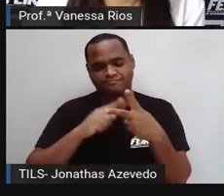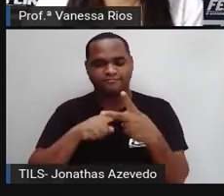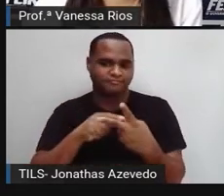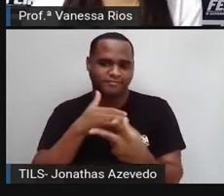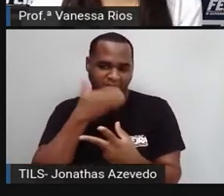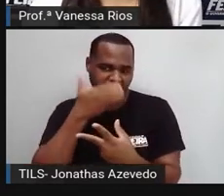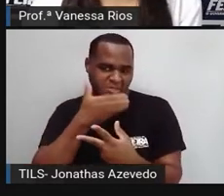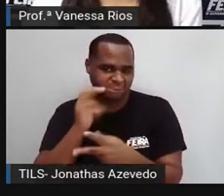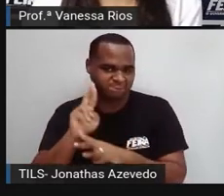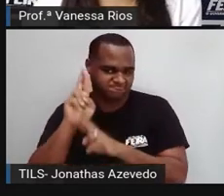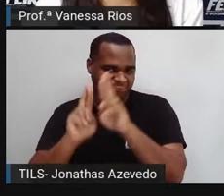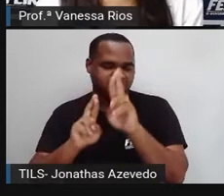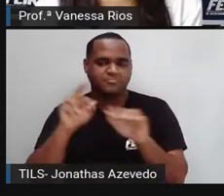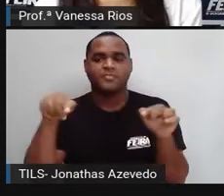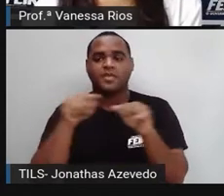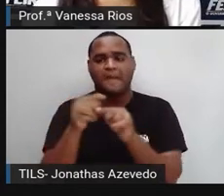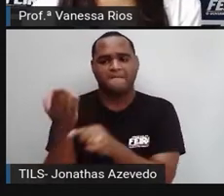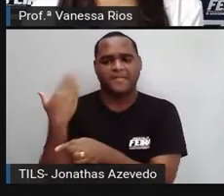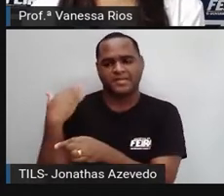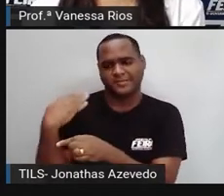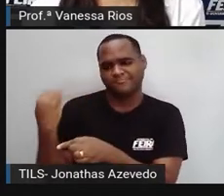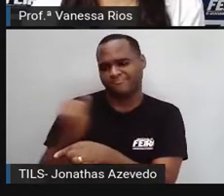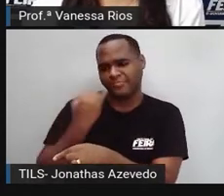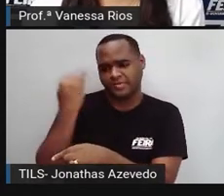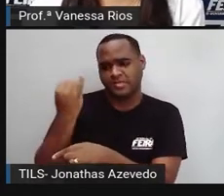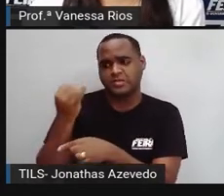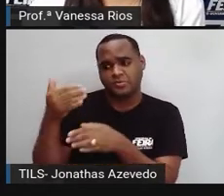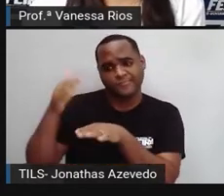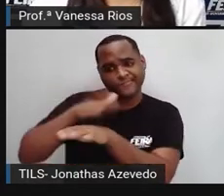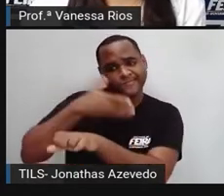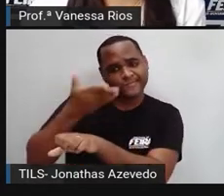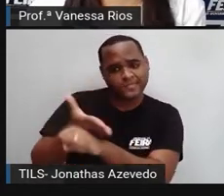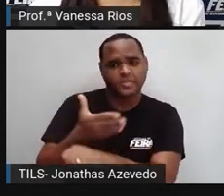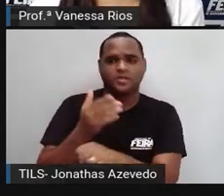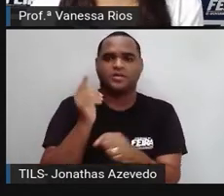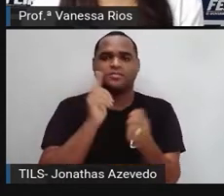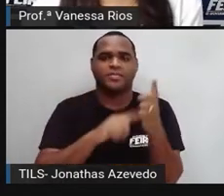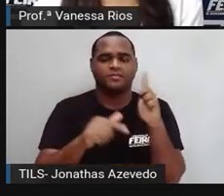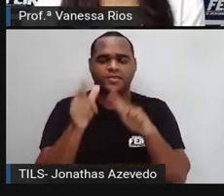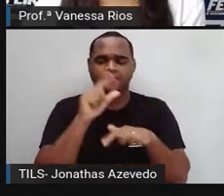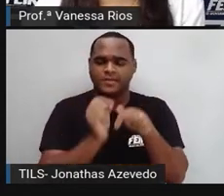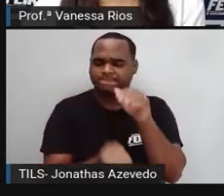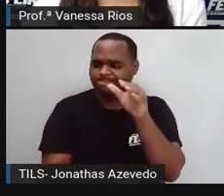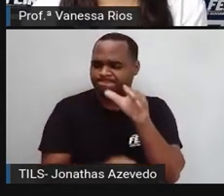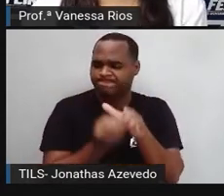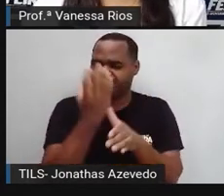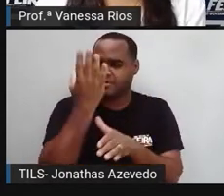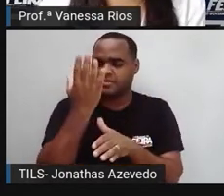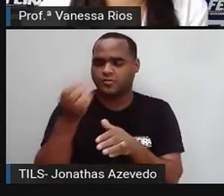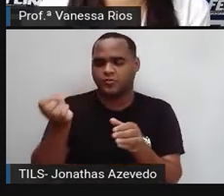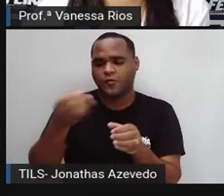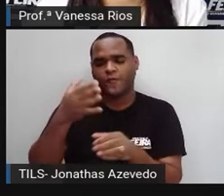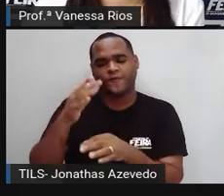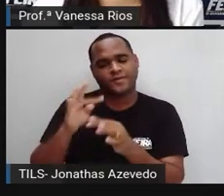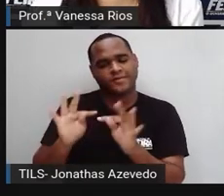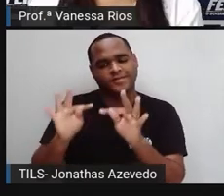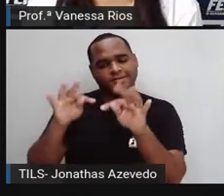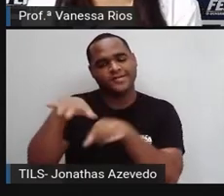importantes, influentes na economia mundial, por seus feitos, por suas inovações